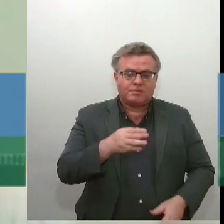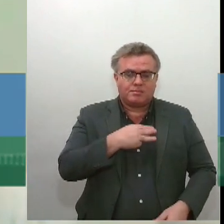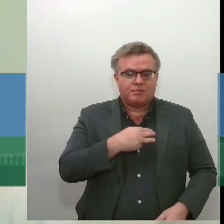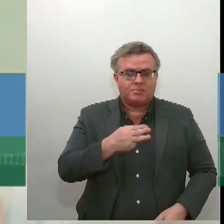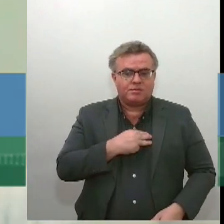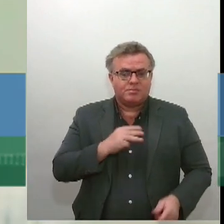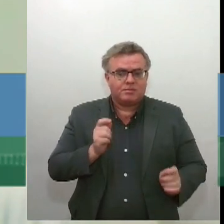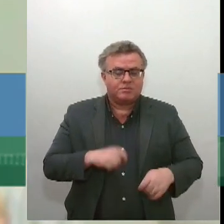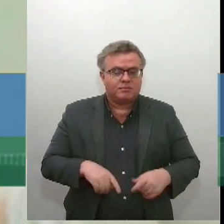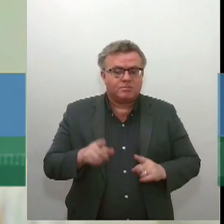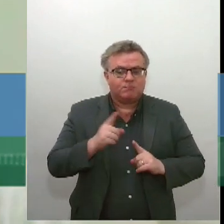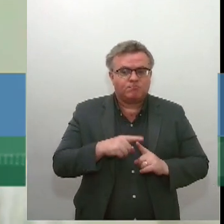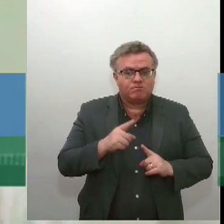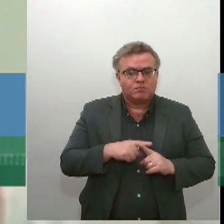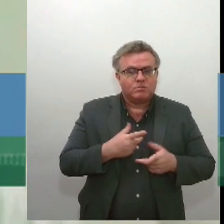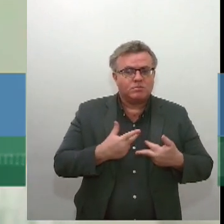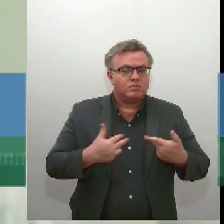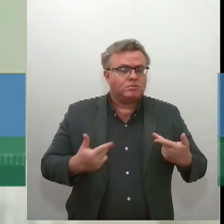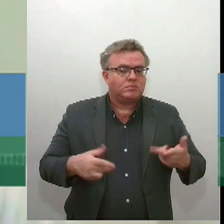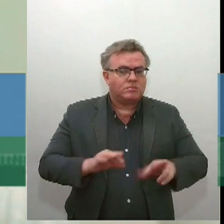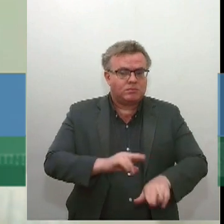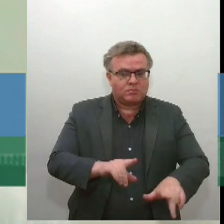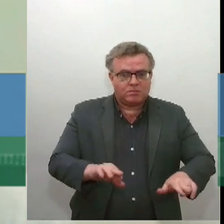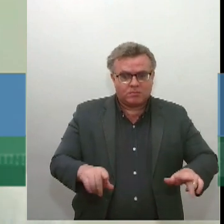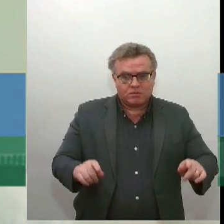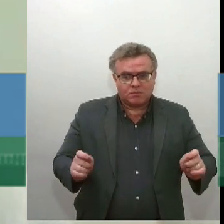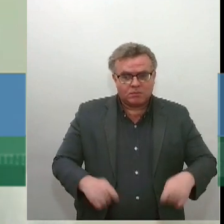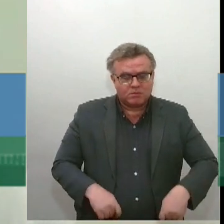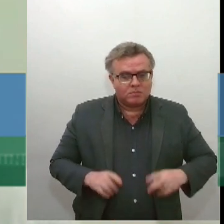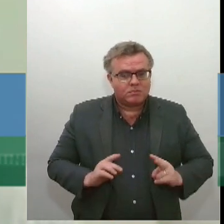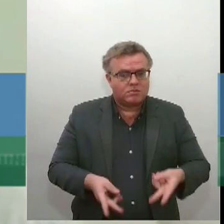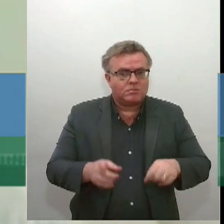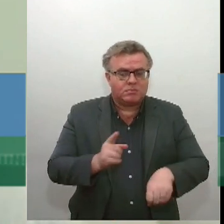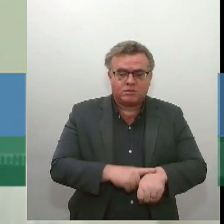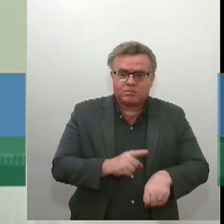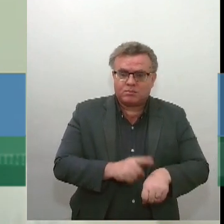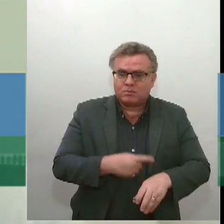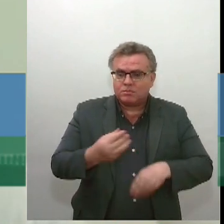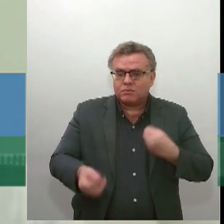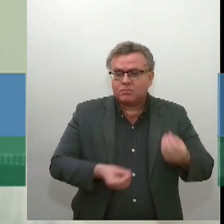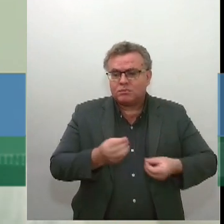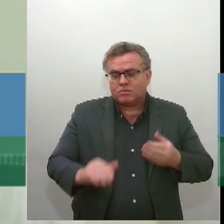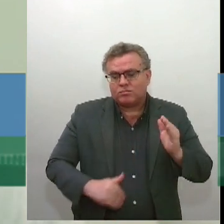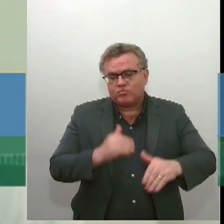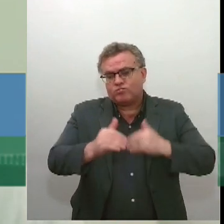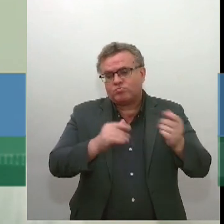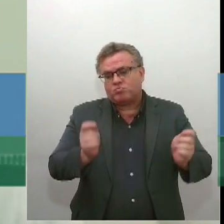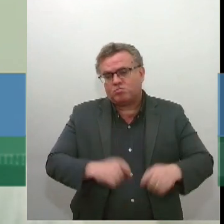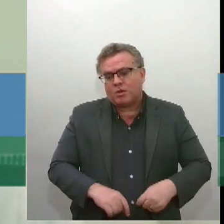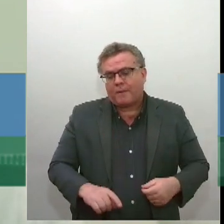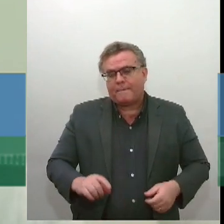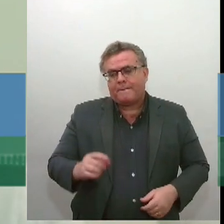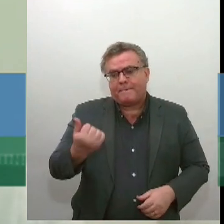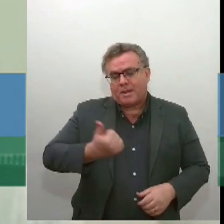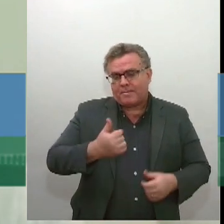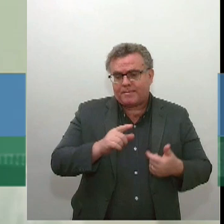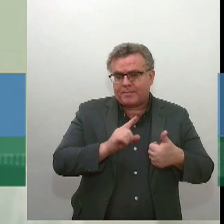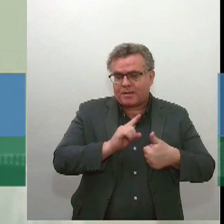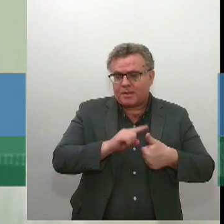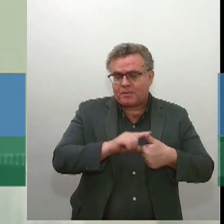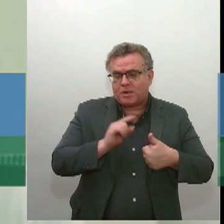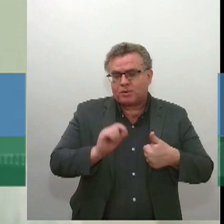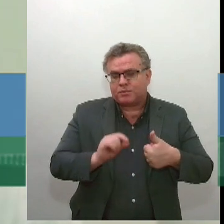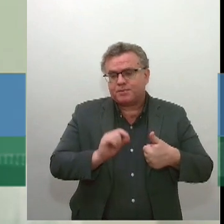questões, em alguns momentos, em alguns tipos de processos. Primeiro, nas ações de constitucionalidade que